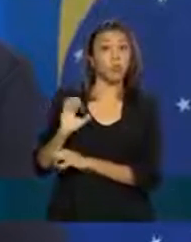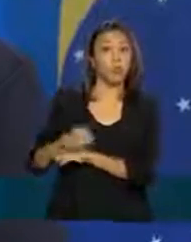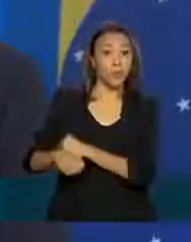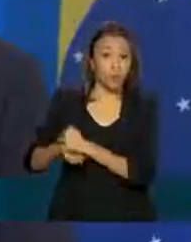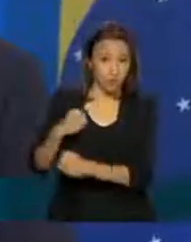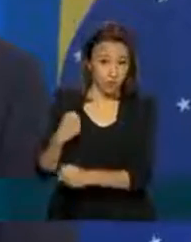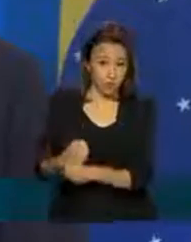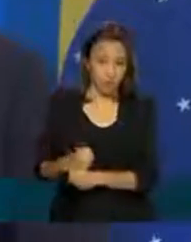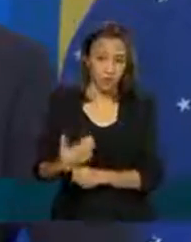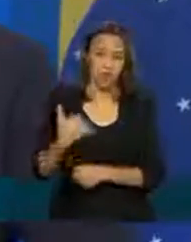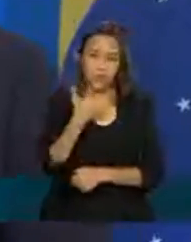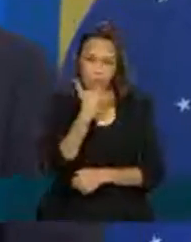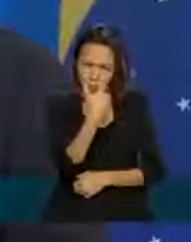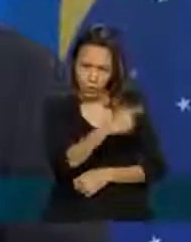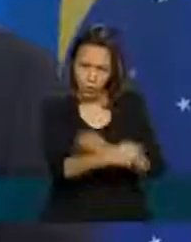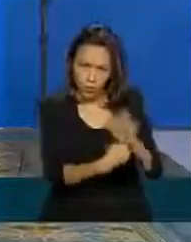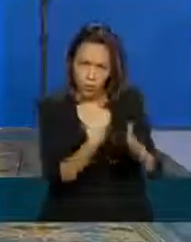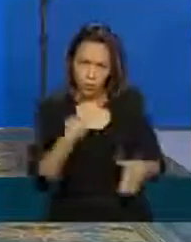eu preciso sair você quer fazer?